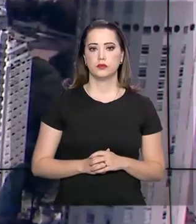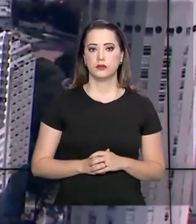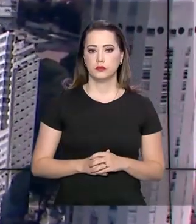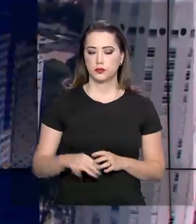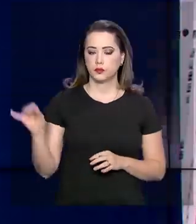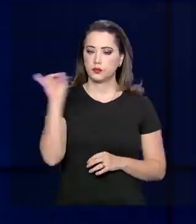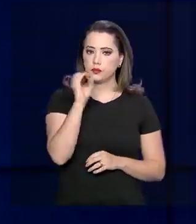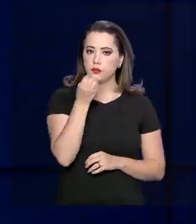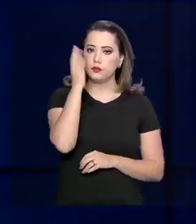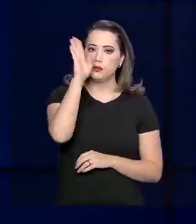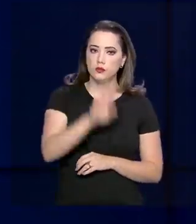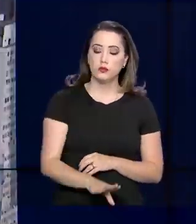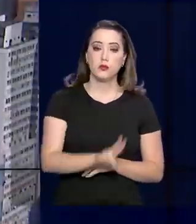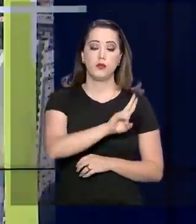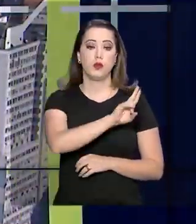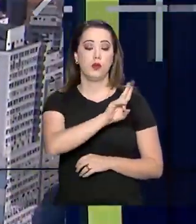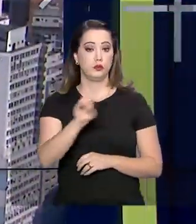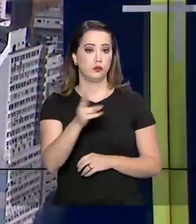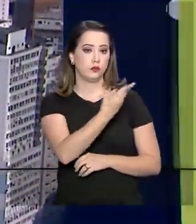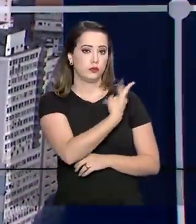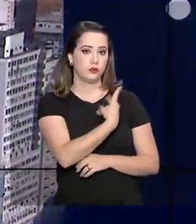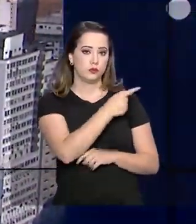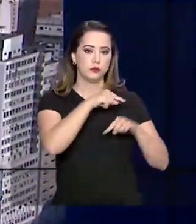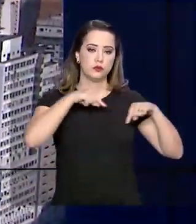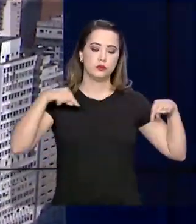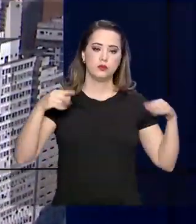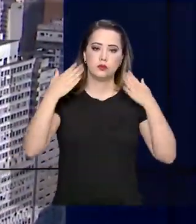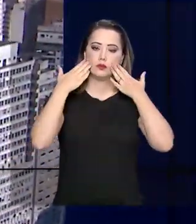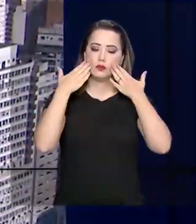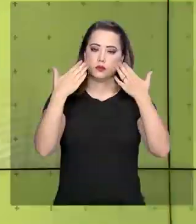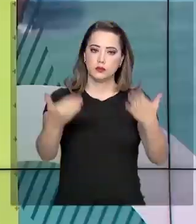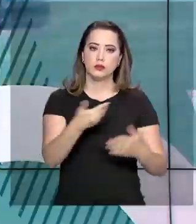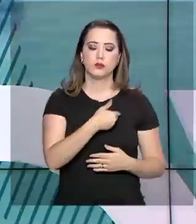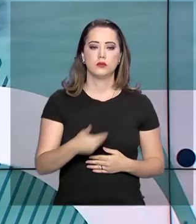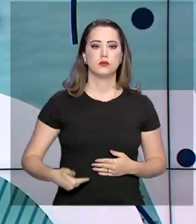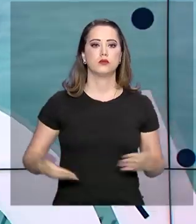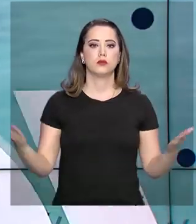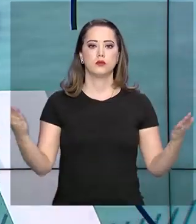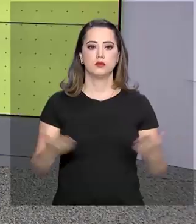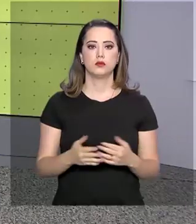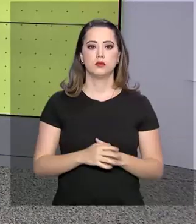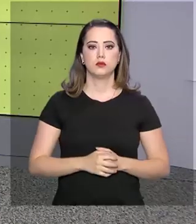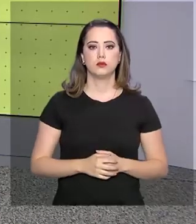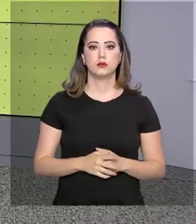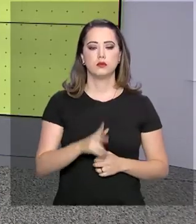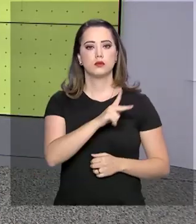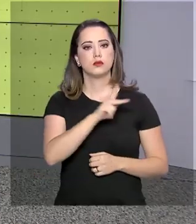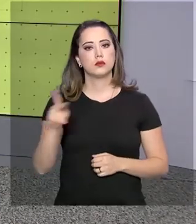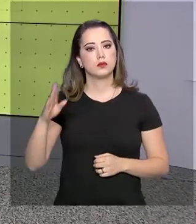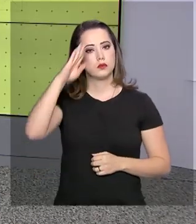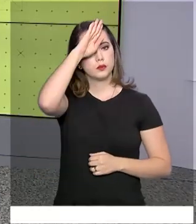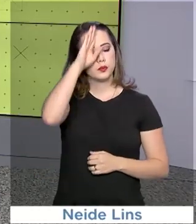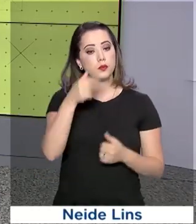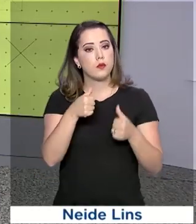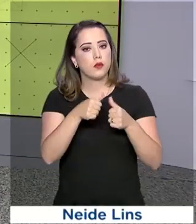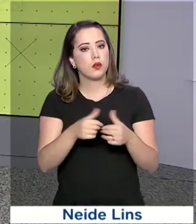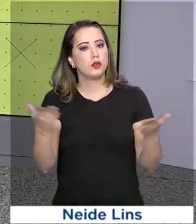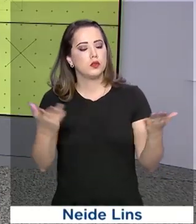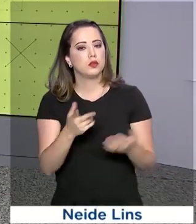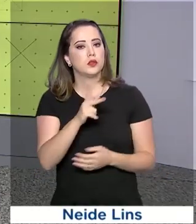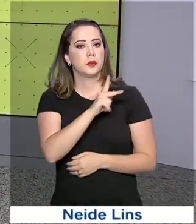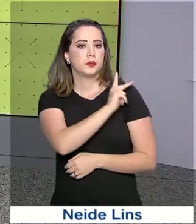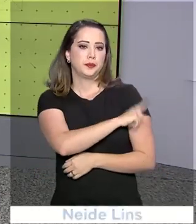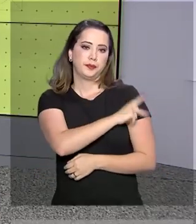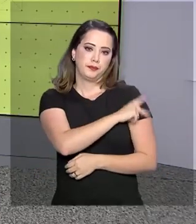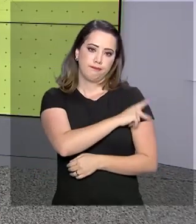Olá, boa tarde para você. Eu sou Roberto Camargo e estamos de volta com o Governo Agora. O presidente Jair Bolsonaro esteve hoje